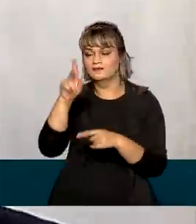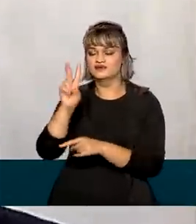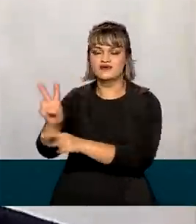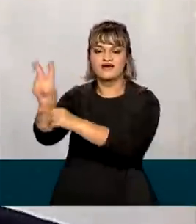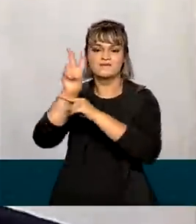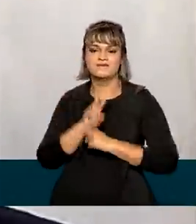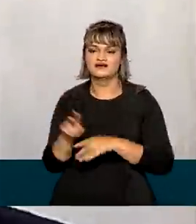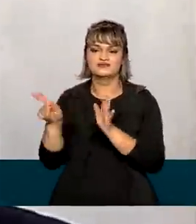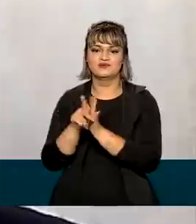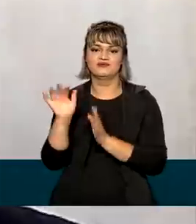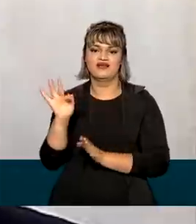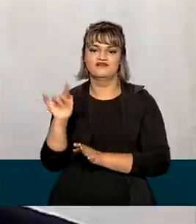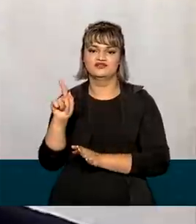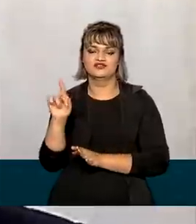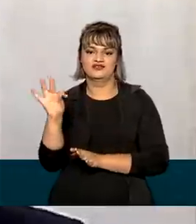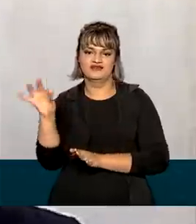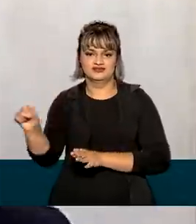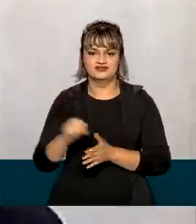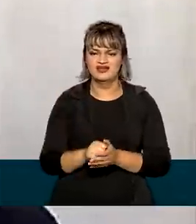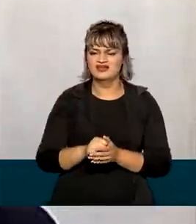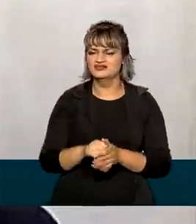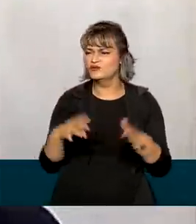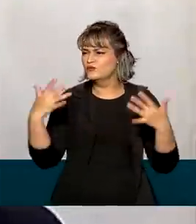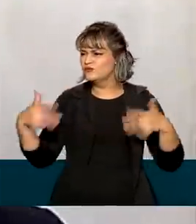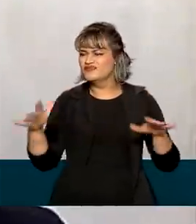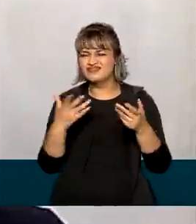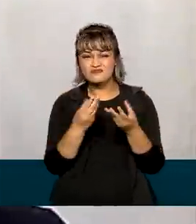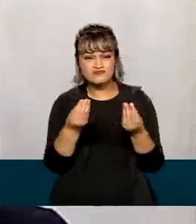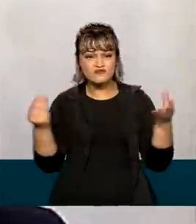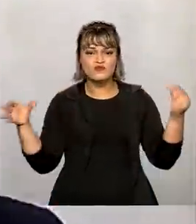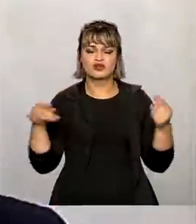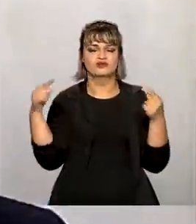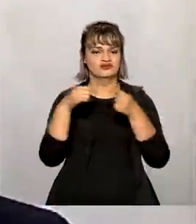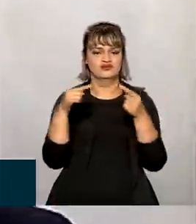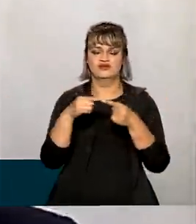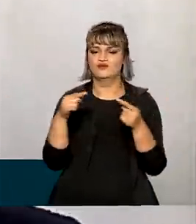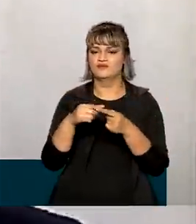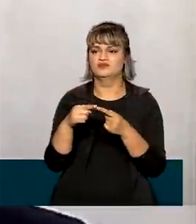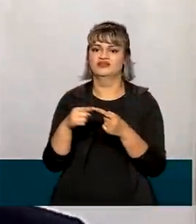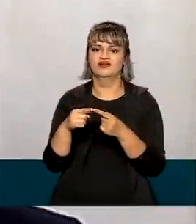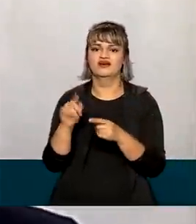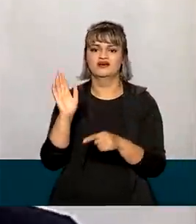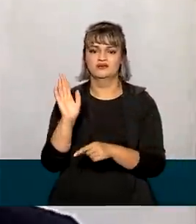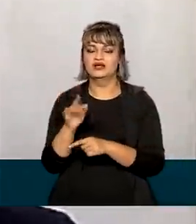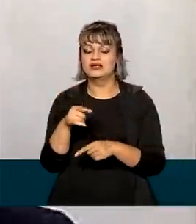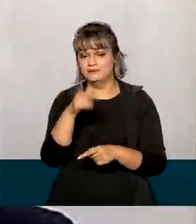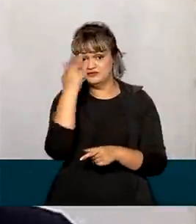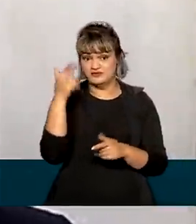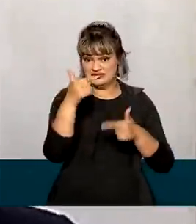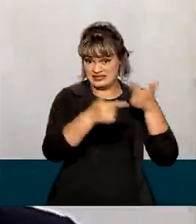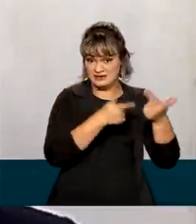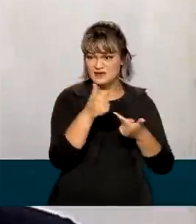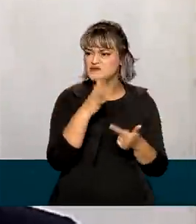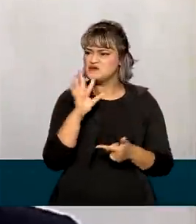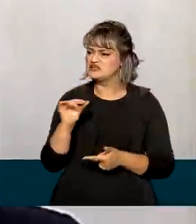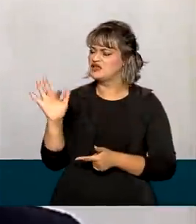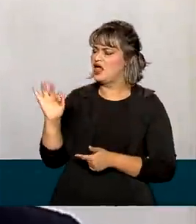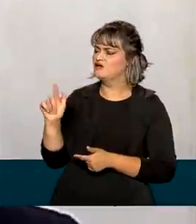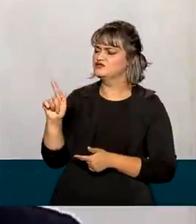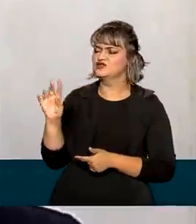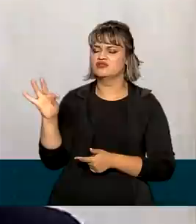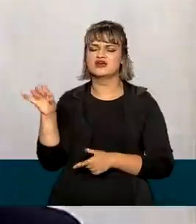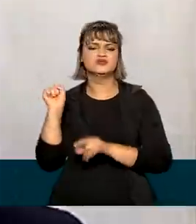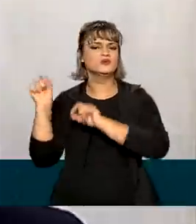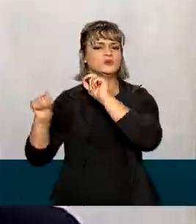concedidos pelo FGTS também. Então, tem um mundo aqui por trás do FGTS, talvez que os trabalhadores não conheçam, que é importante de conhecer,